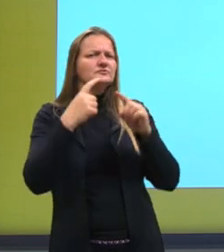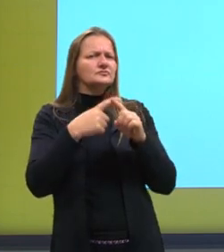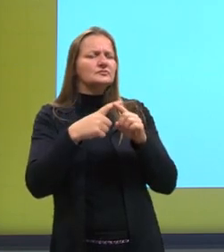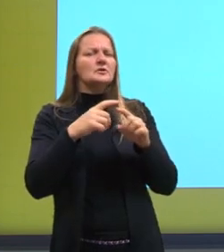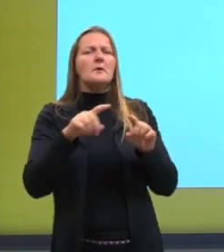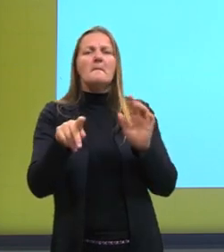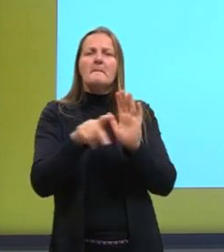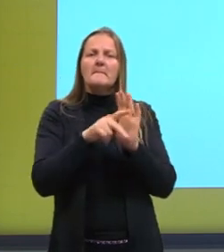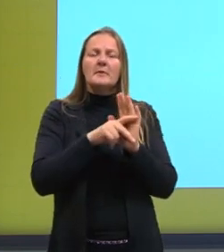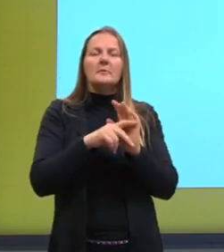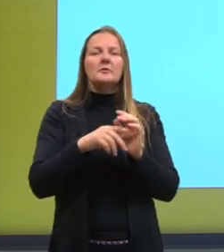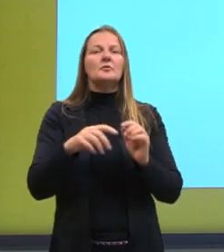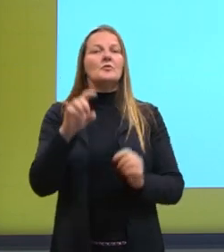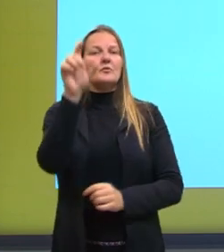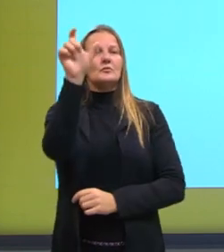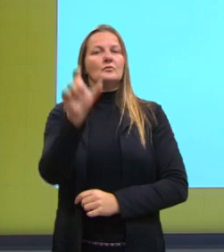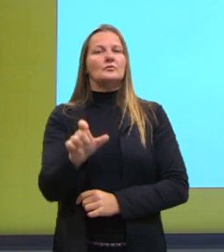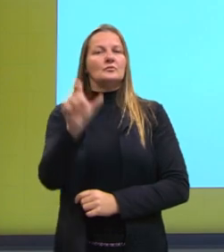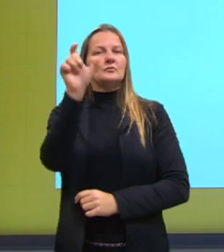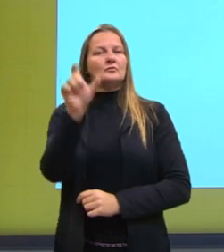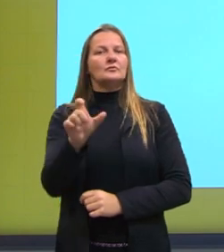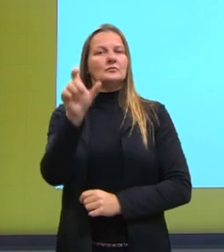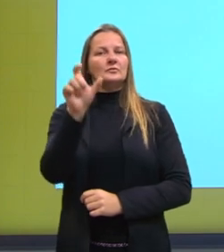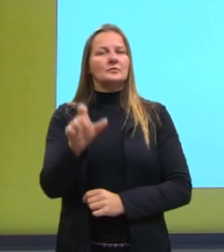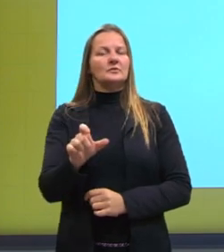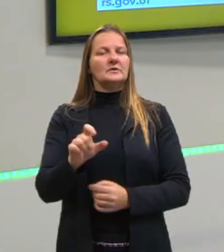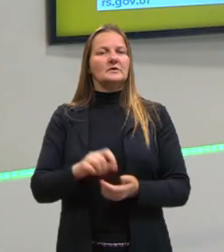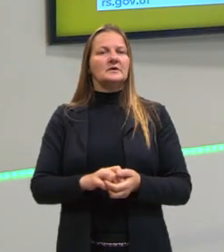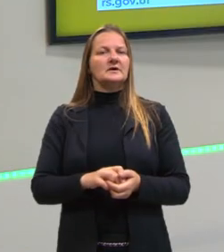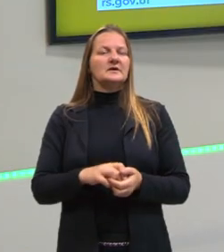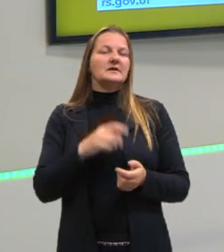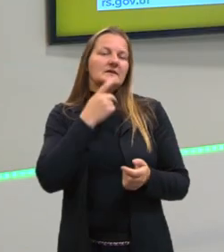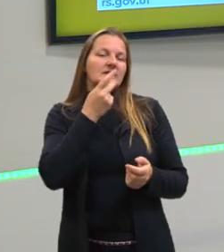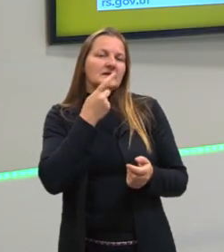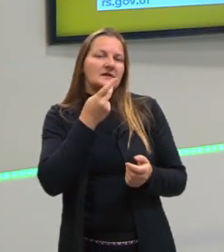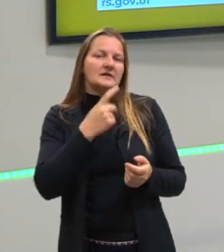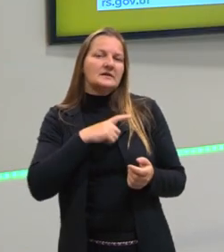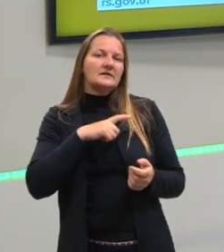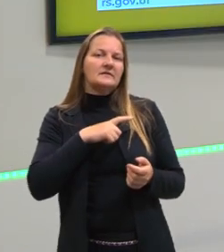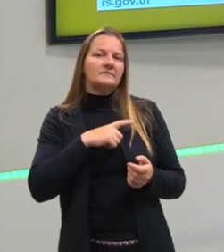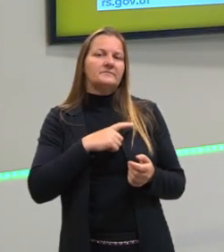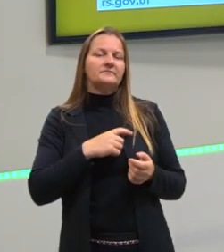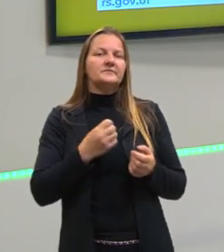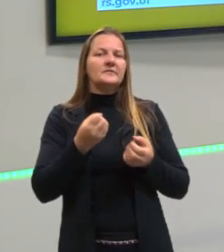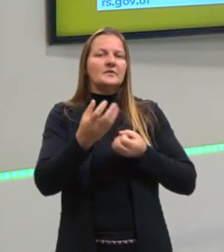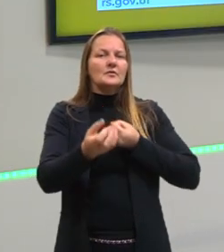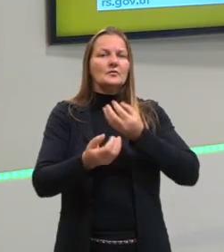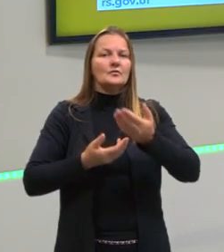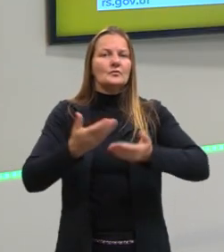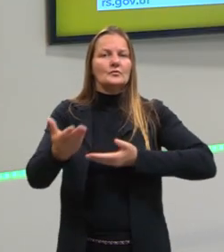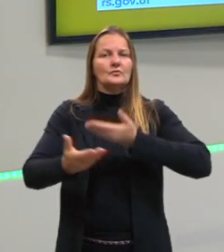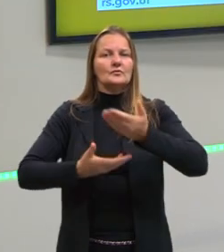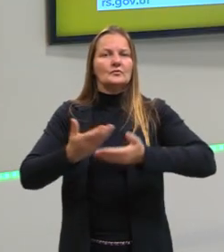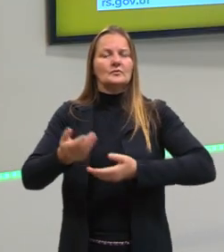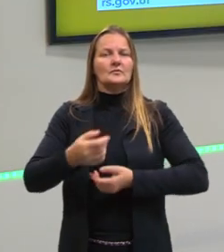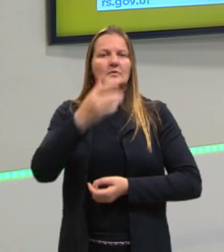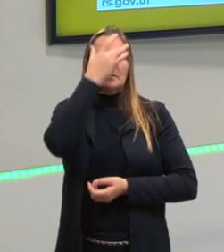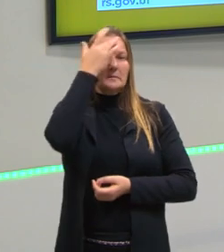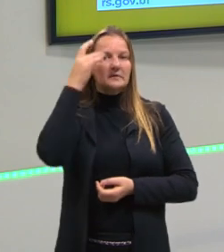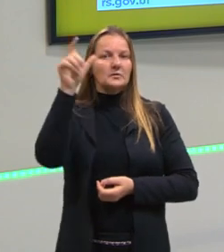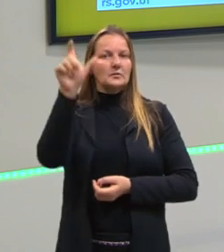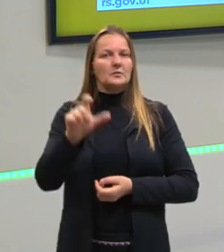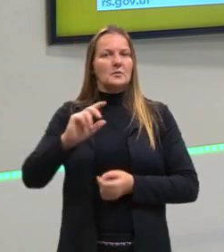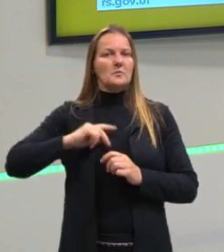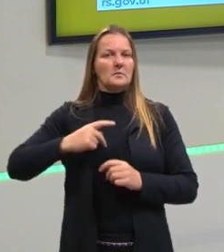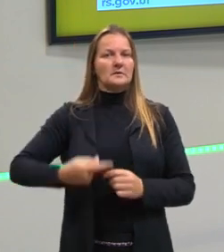exclusiva dos seres humanos, até então, se tem como, muito em função da sua transmissão, é uma criação exclusiva dos seres humanos. E